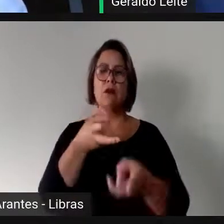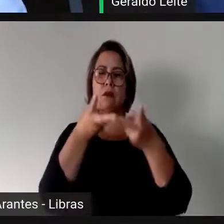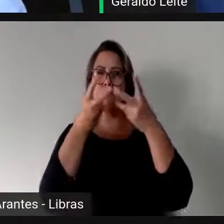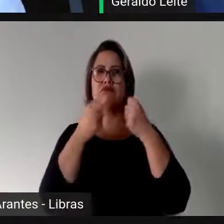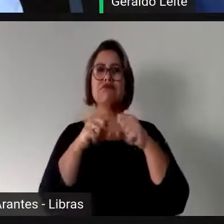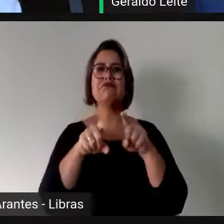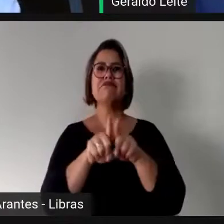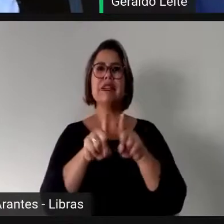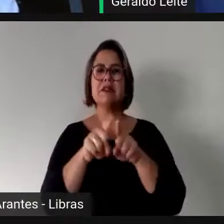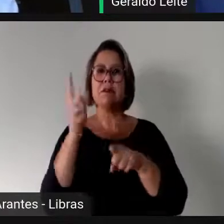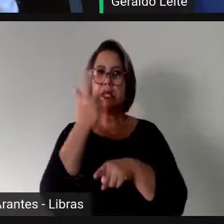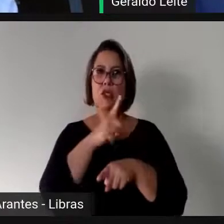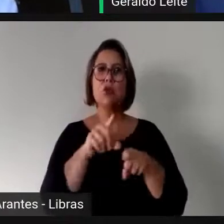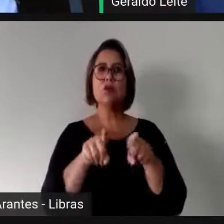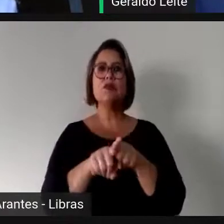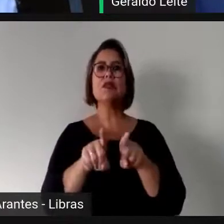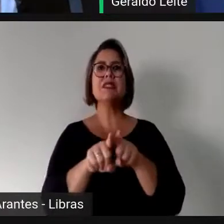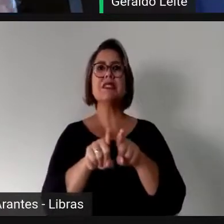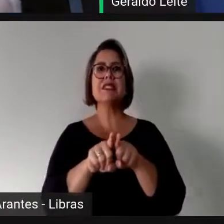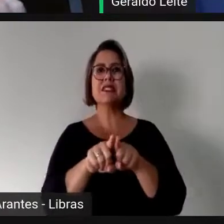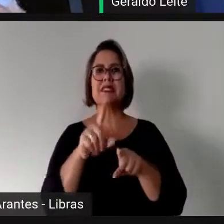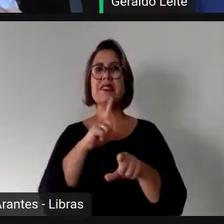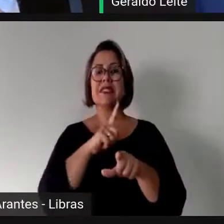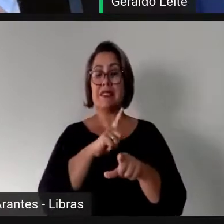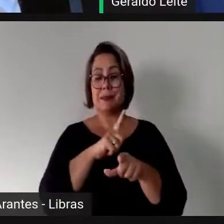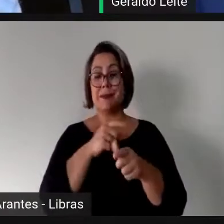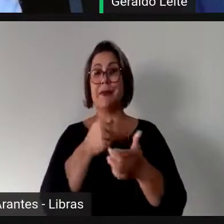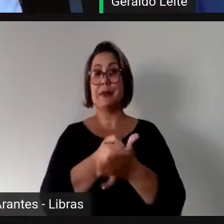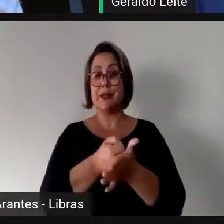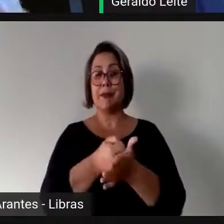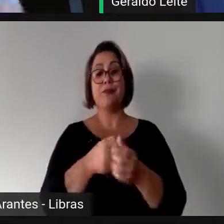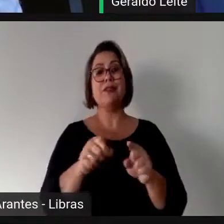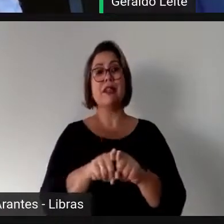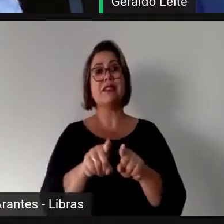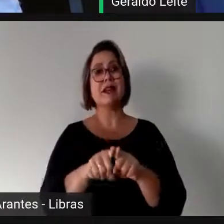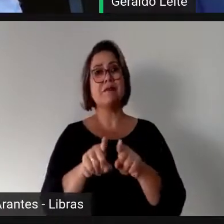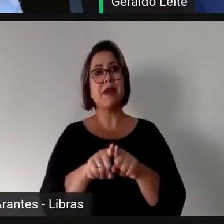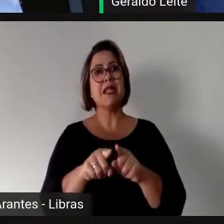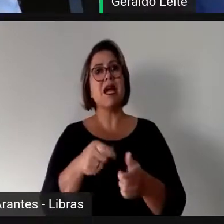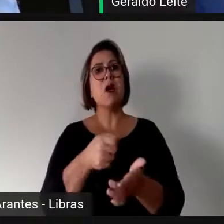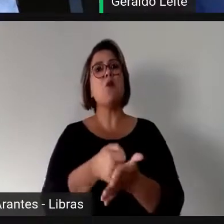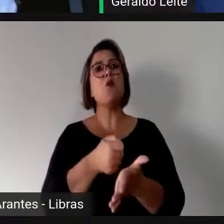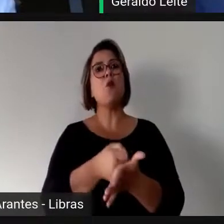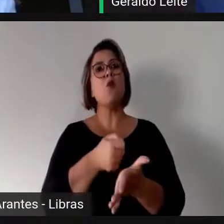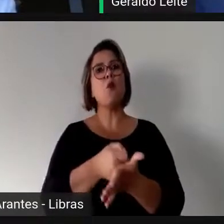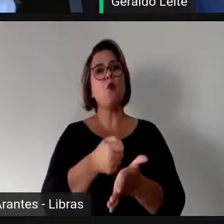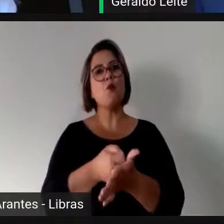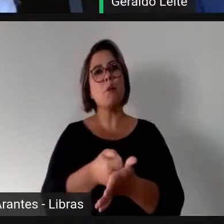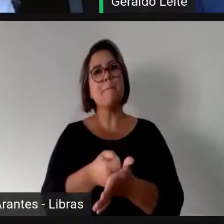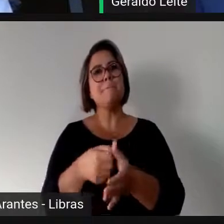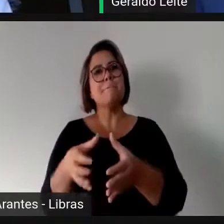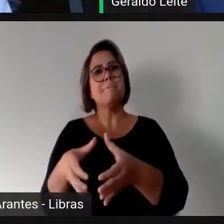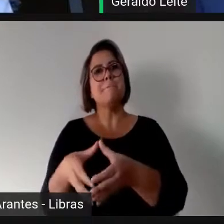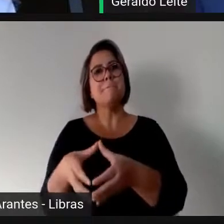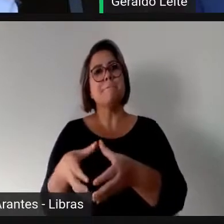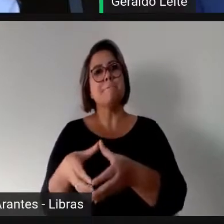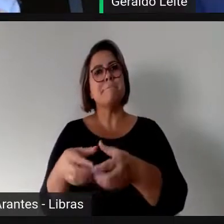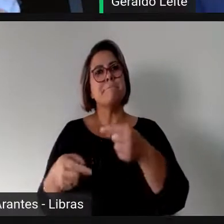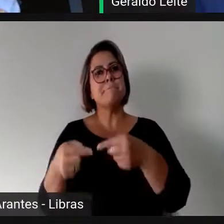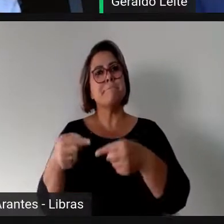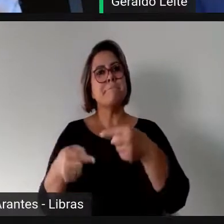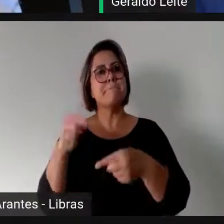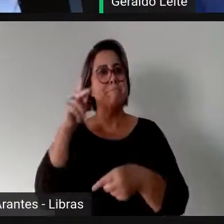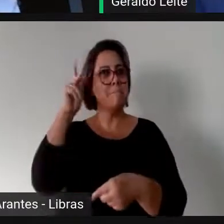isso dê sucesso, você tem que ter, você tem que pressionar junto ao seu partido para que ele cumpra, né,